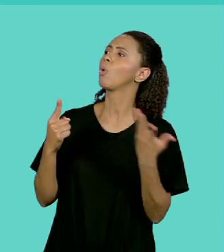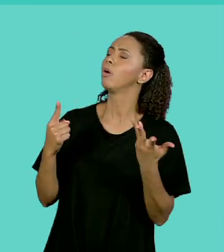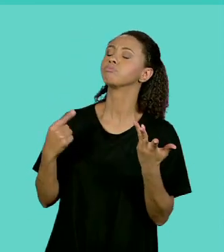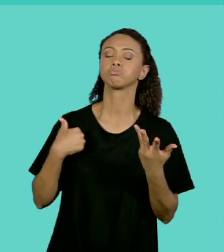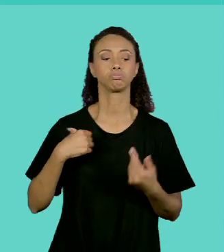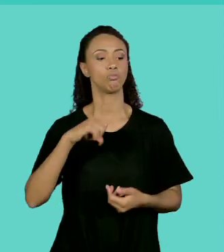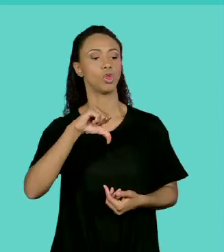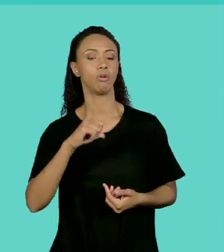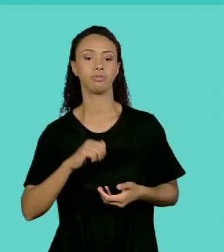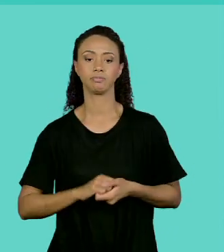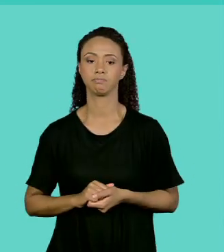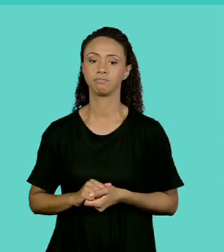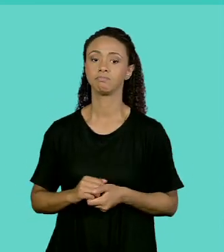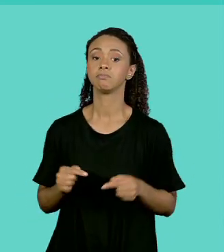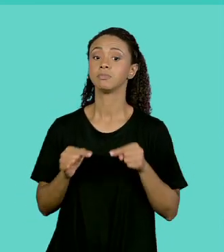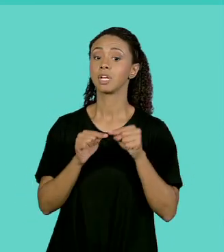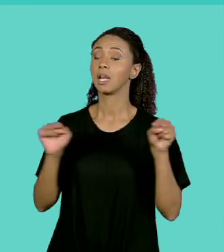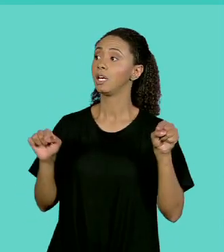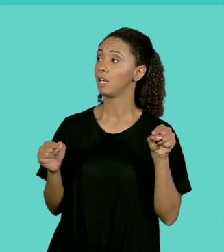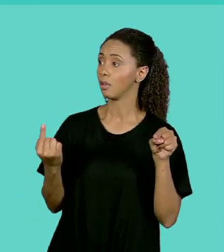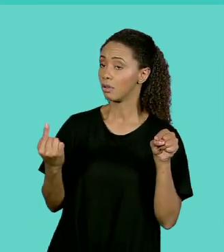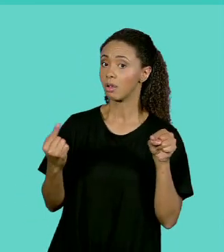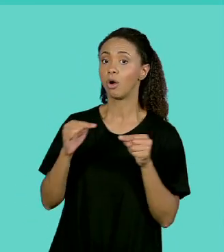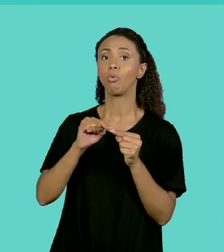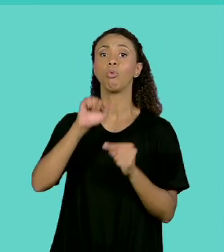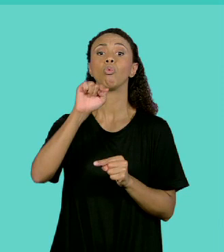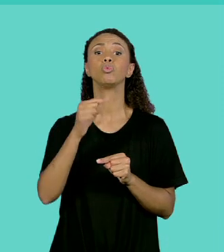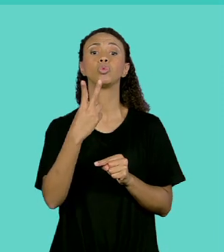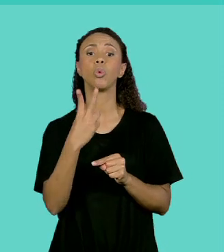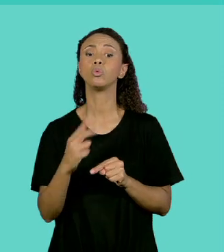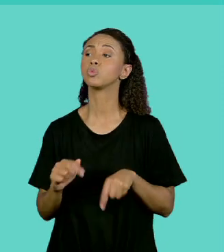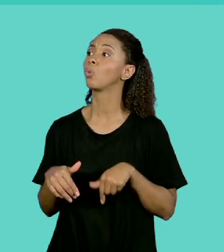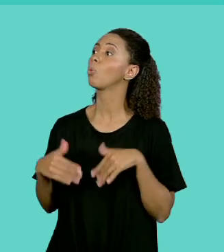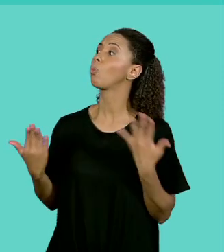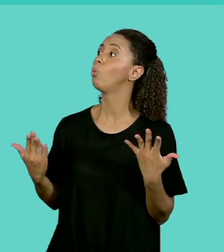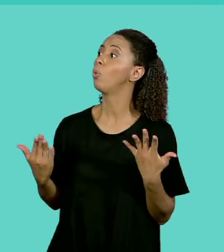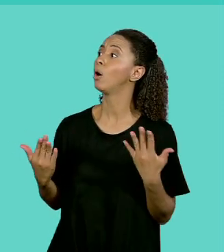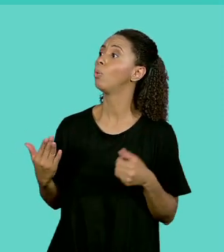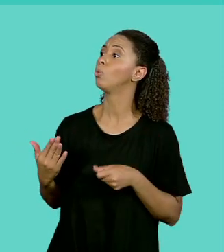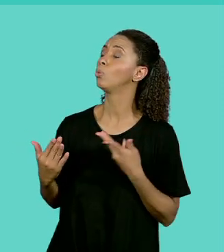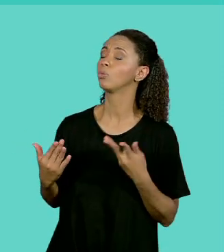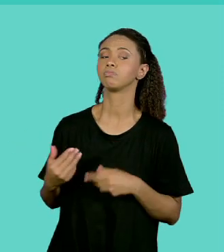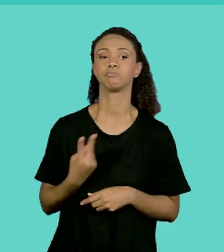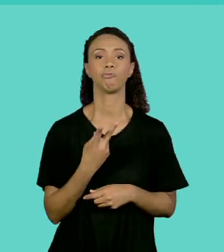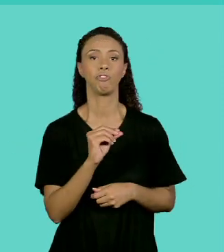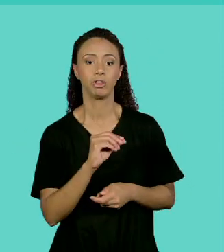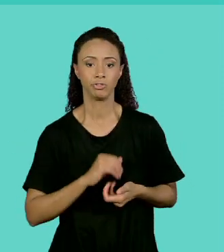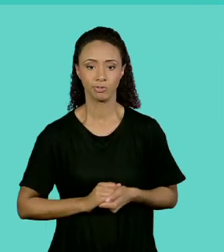9. Linha 1 da matriz, coluna 2 da matriz. Qual o valor? Vamos escrever 20.